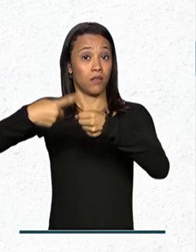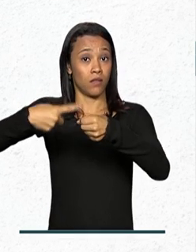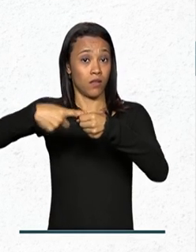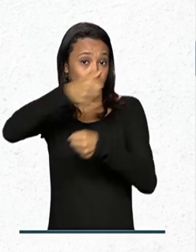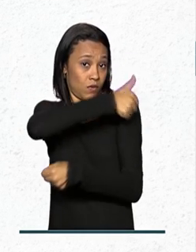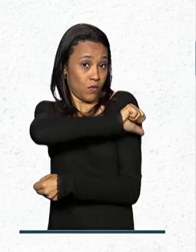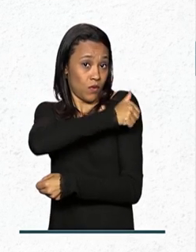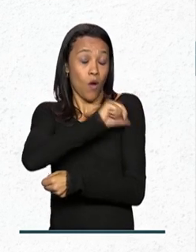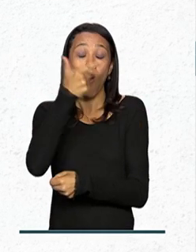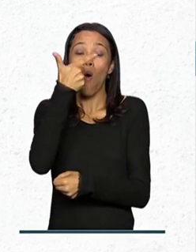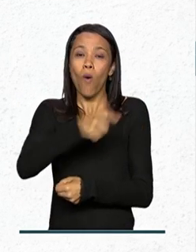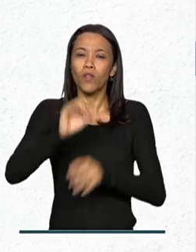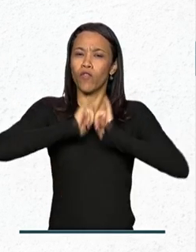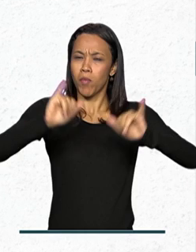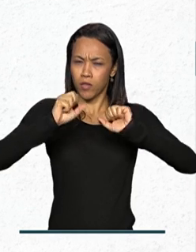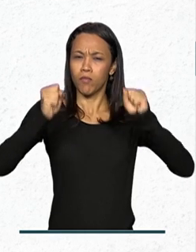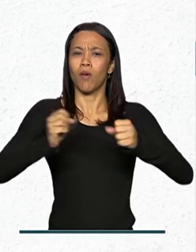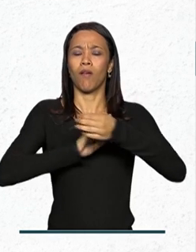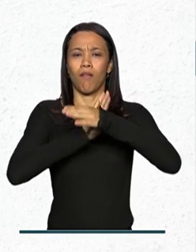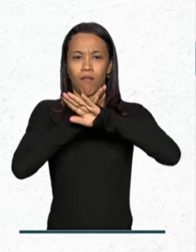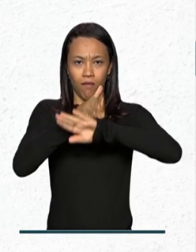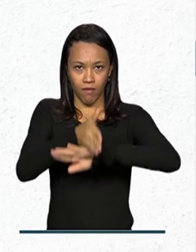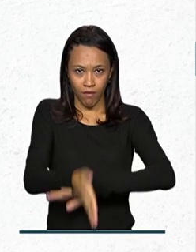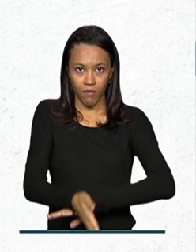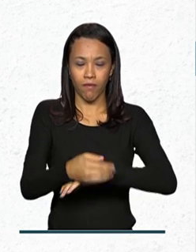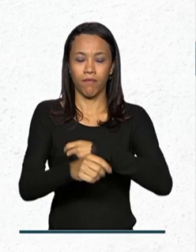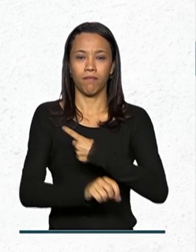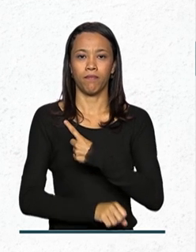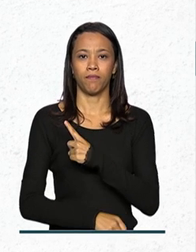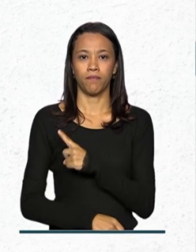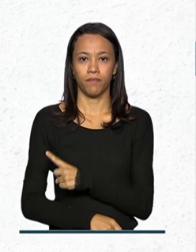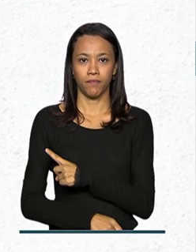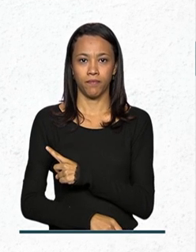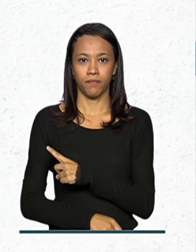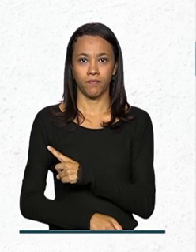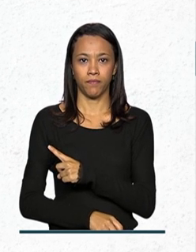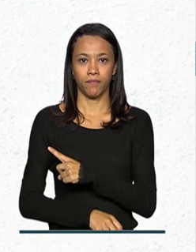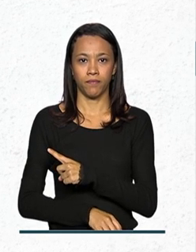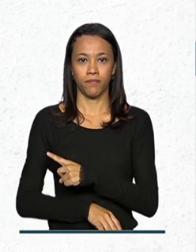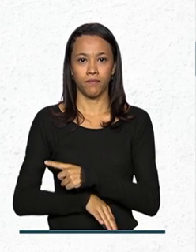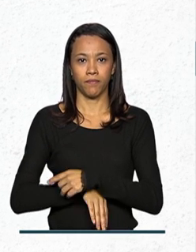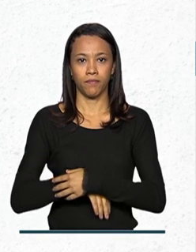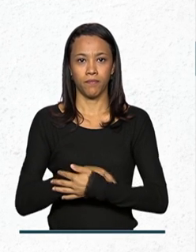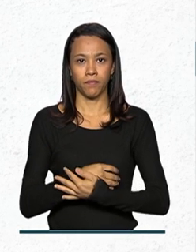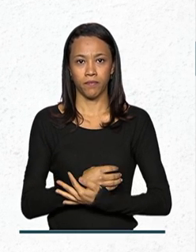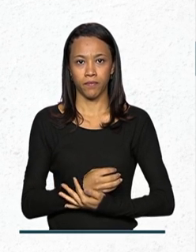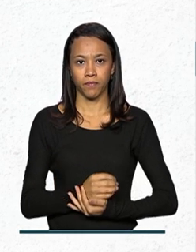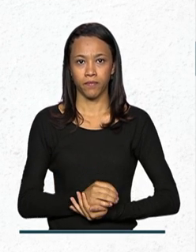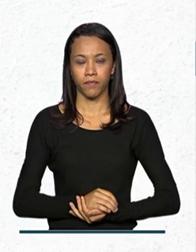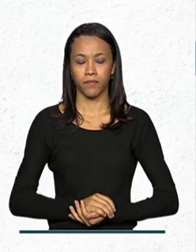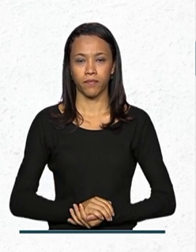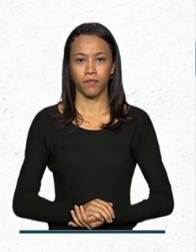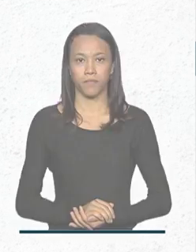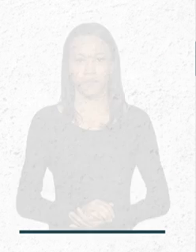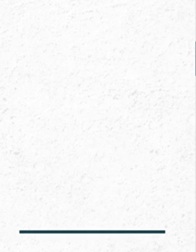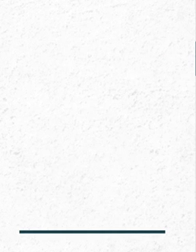Outras informações no site www.ifam.gov.br